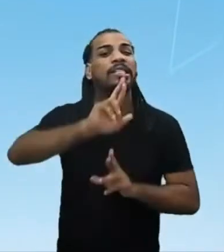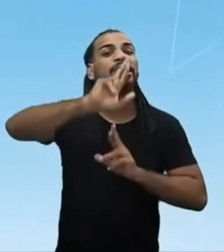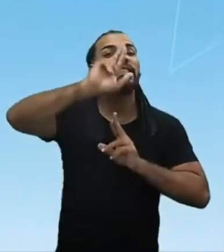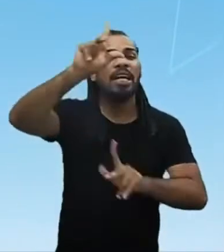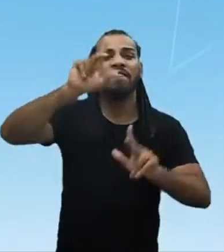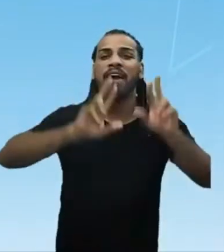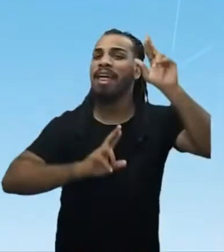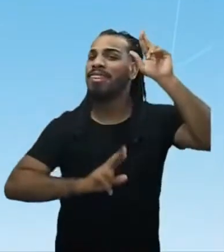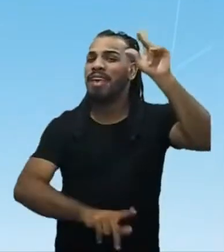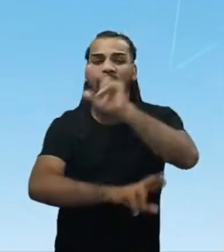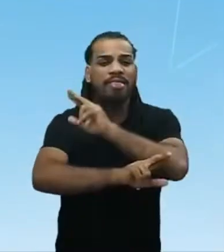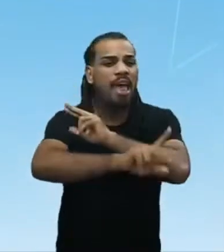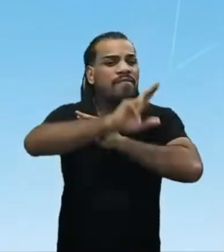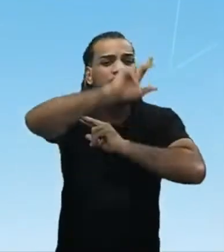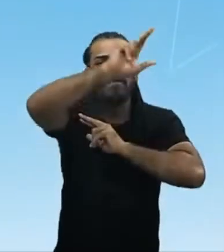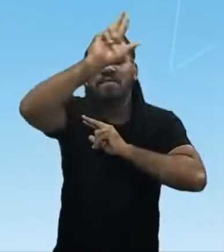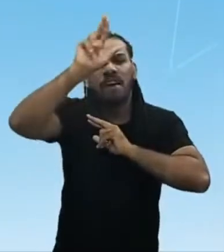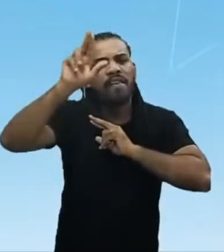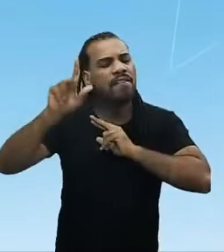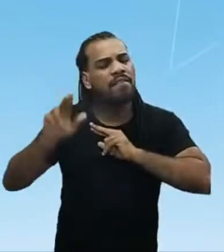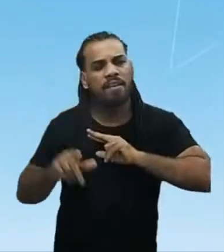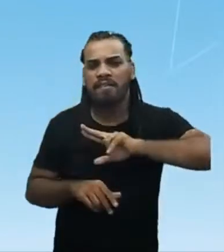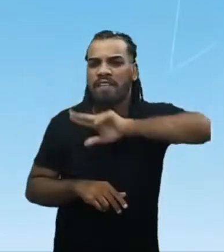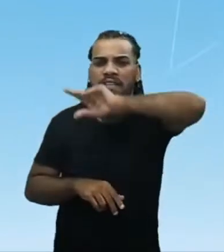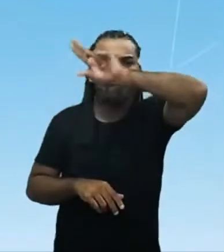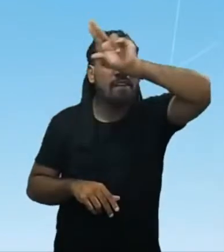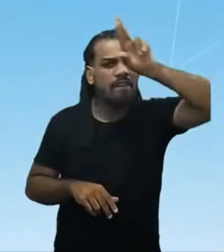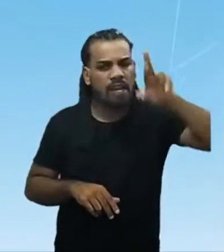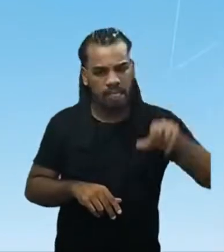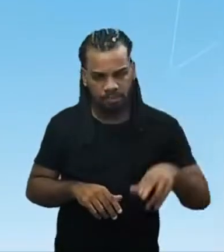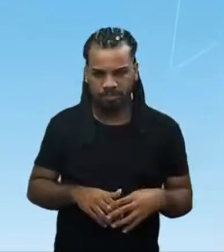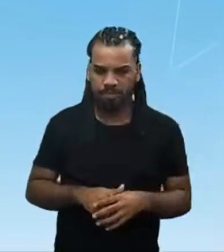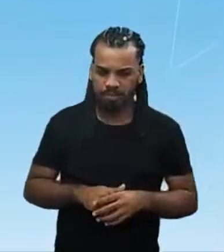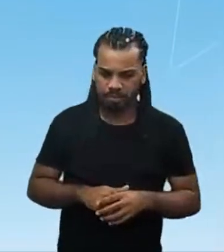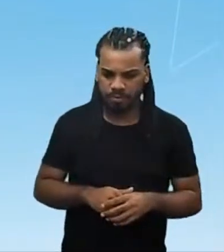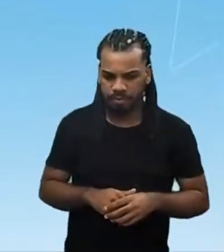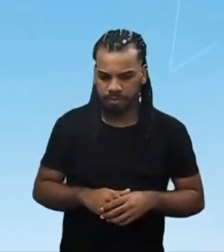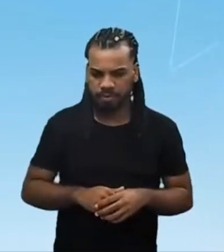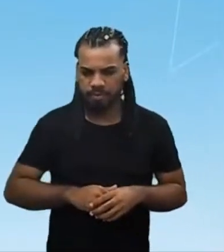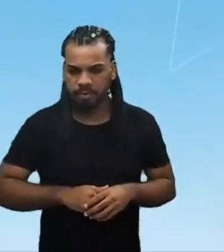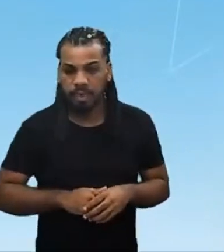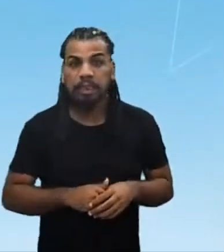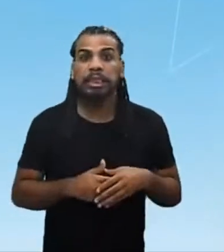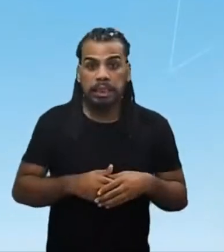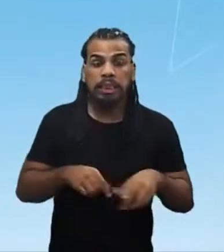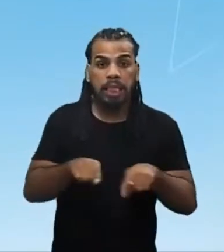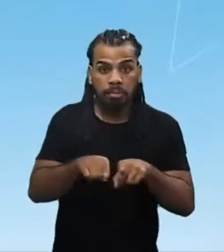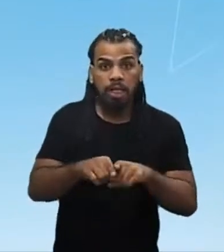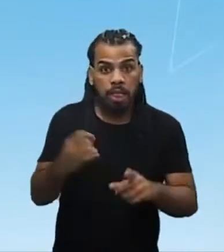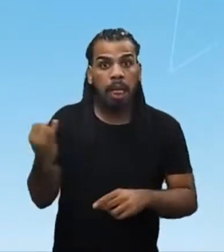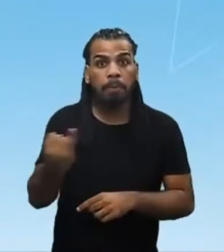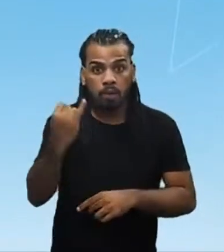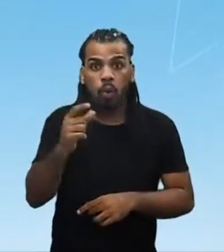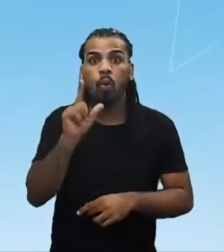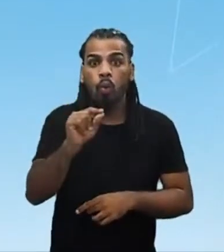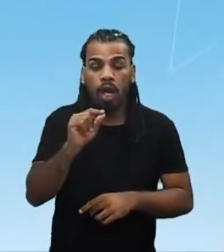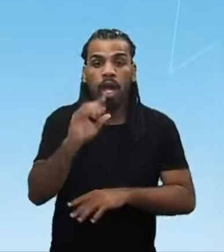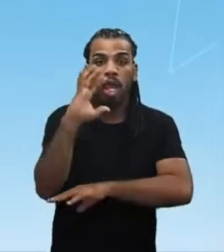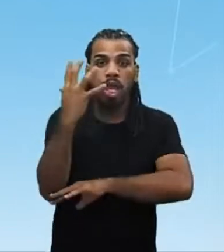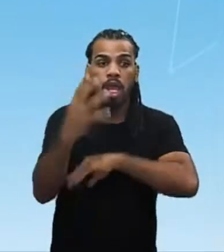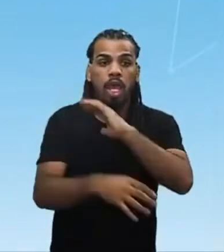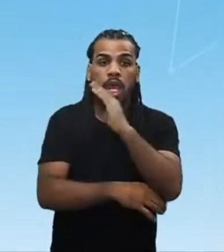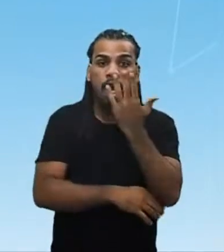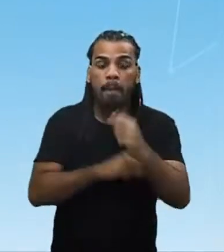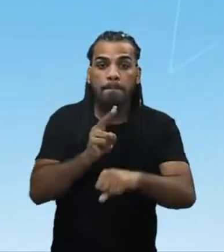muitos, eles são diversificados e eles são importantíssimos para a preservação